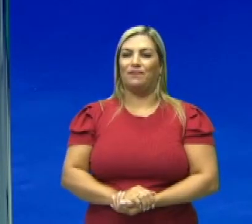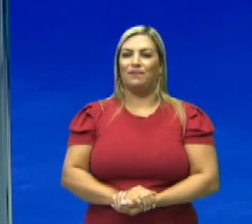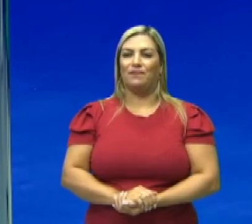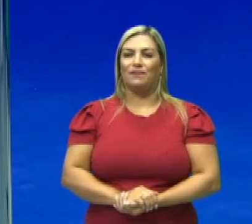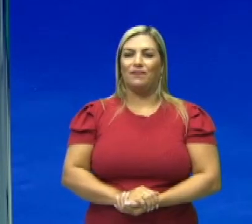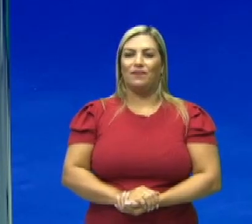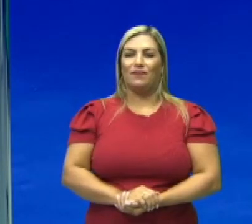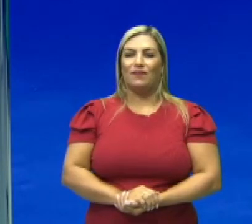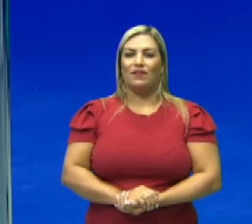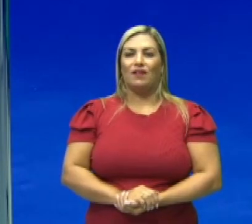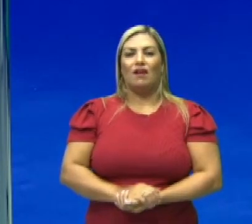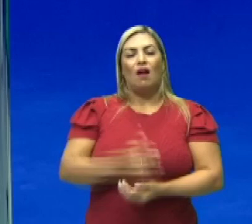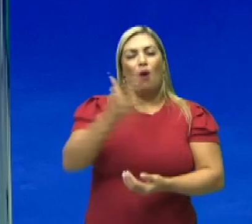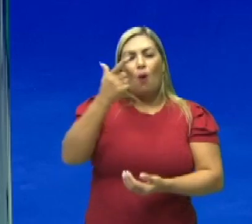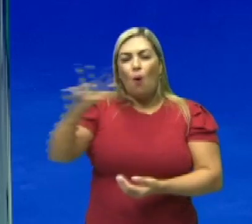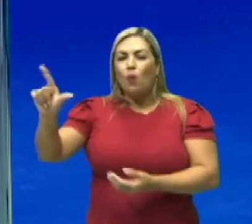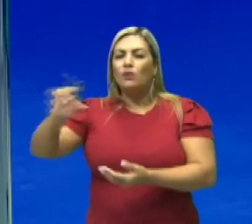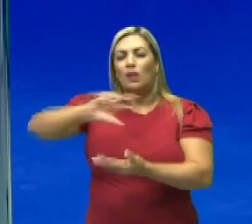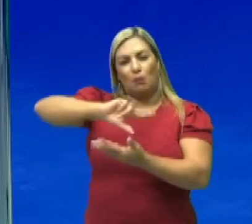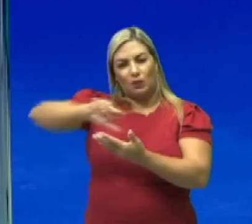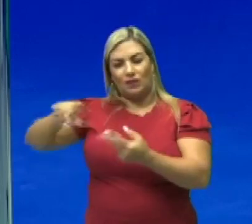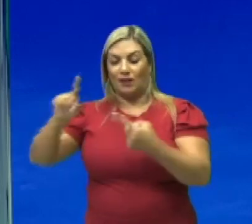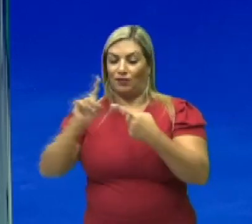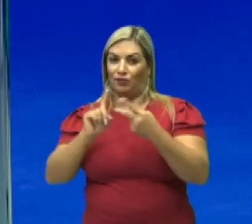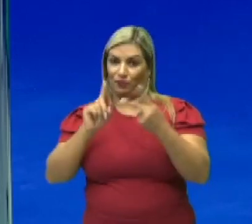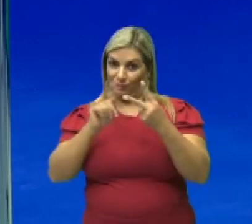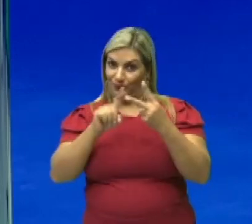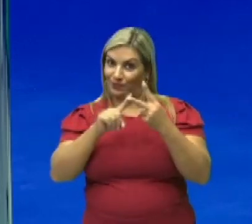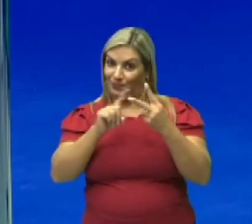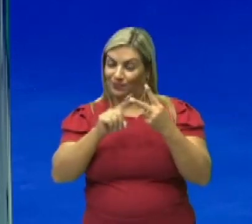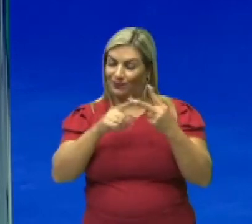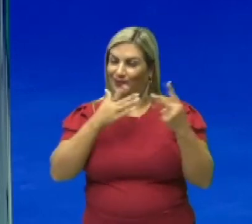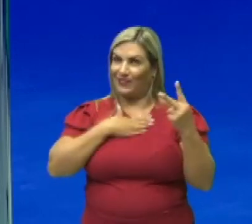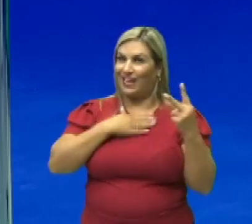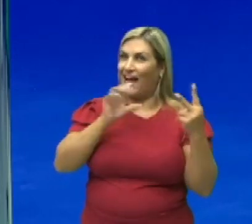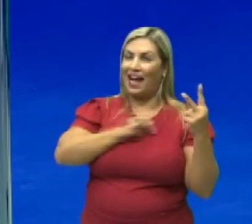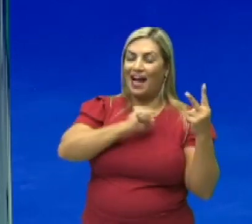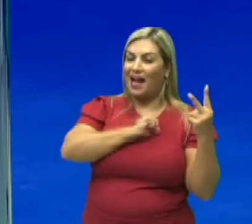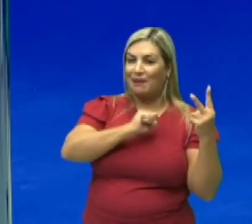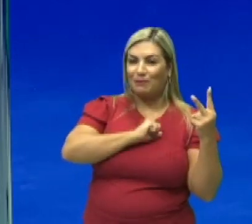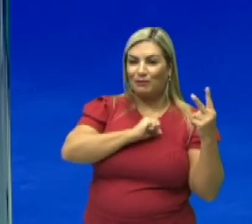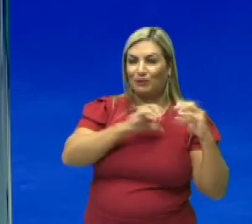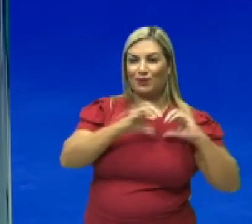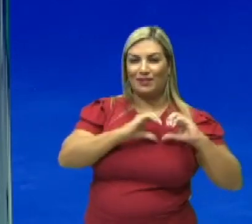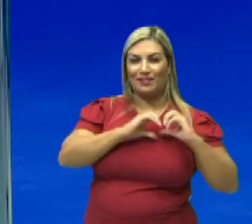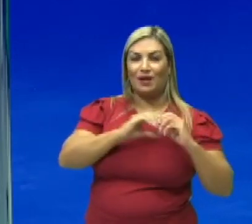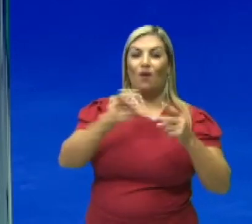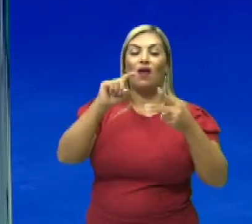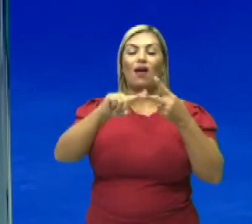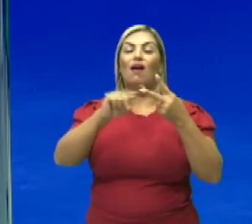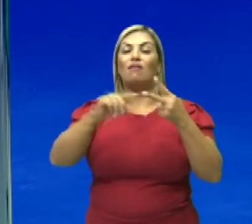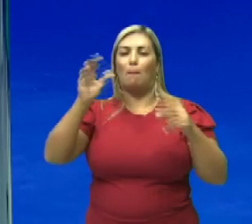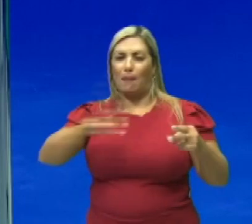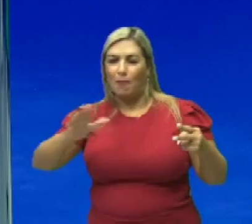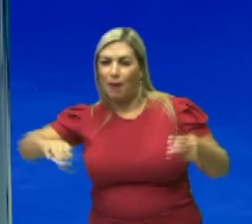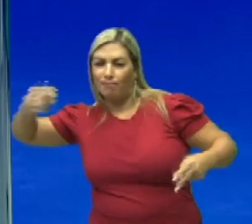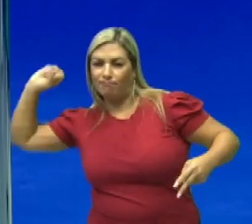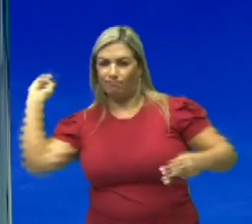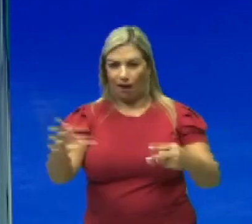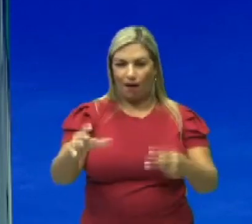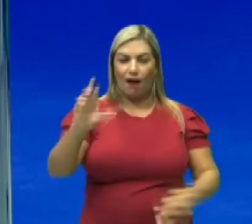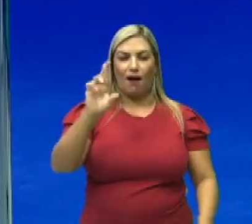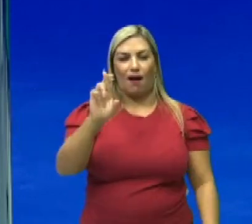Falando agora de uma outra modalidade, que é a modalidade do meu coração, que é o handball. Essa modalidade,